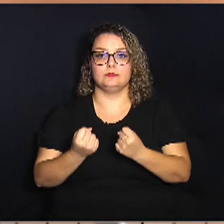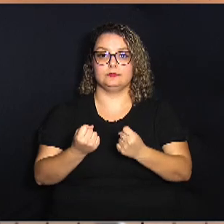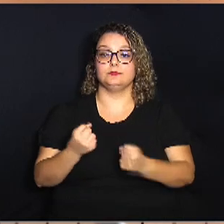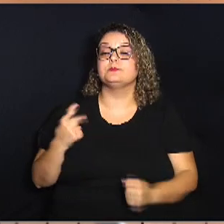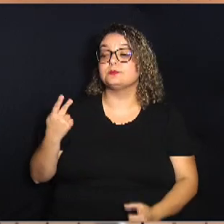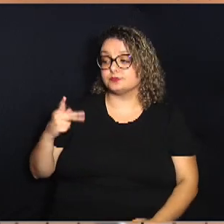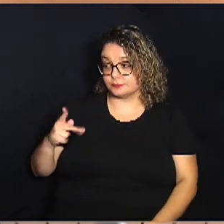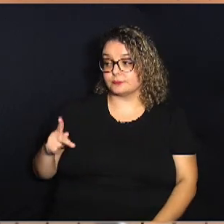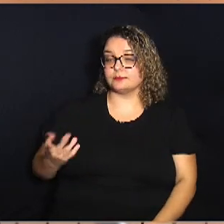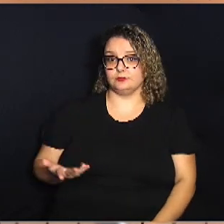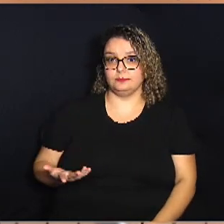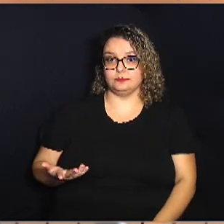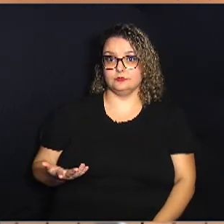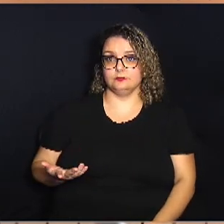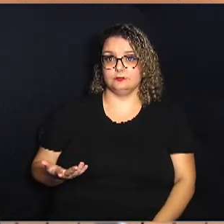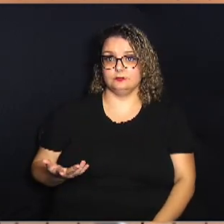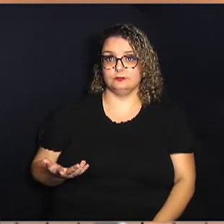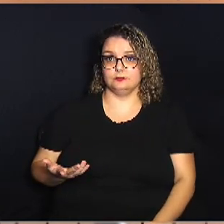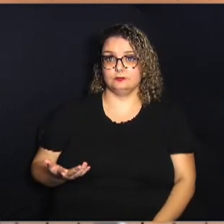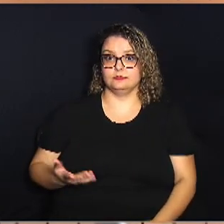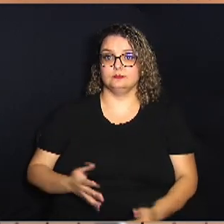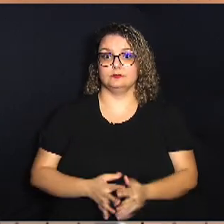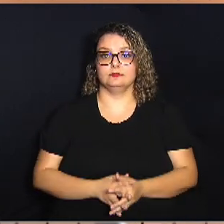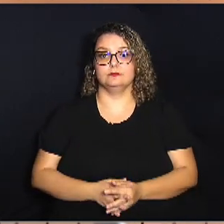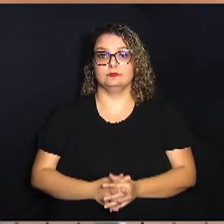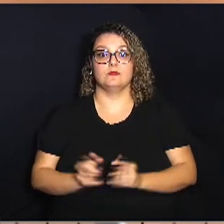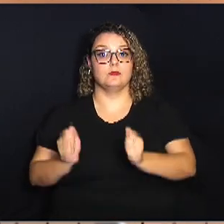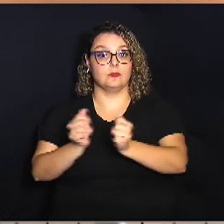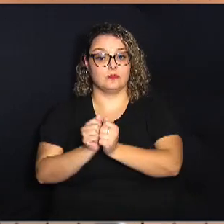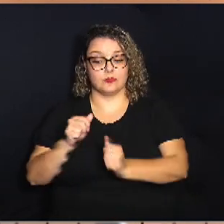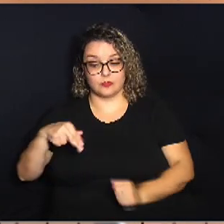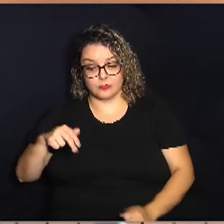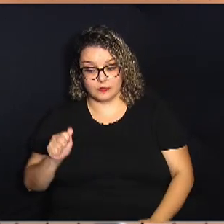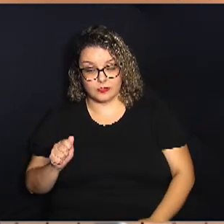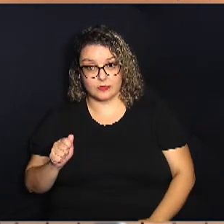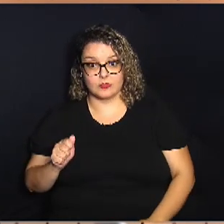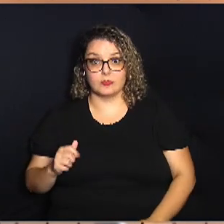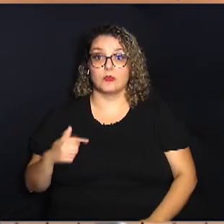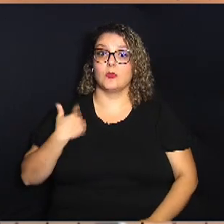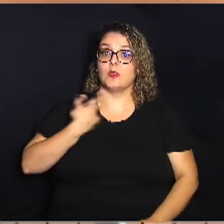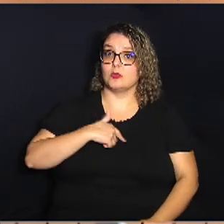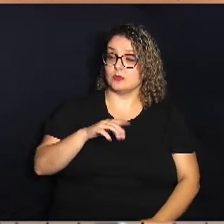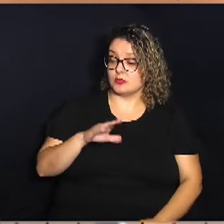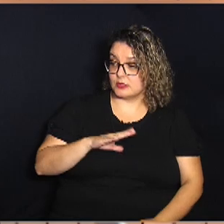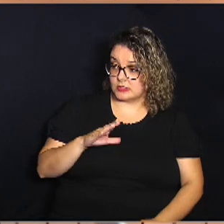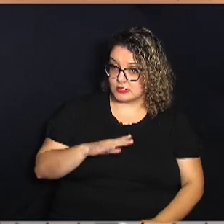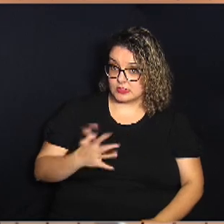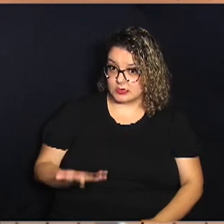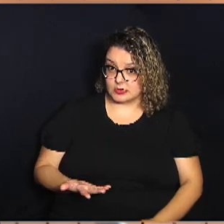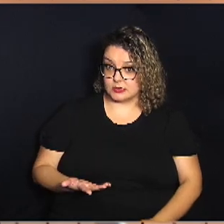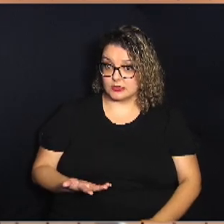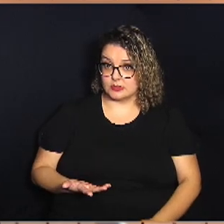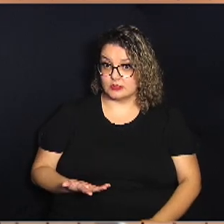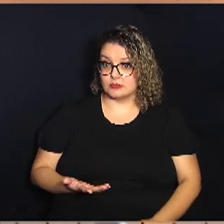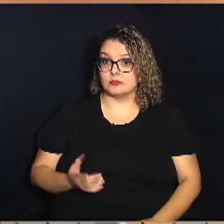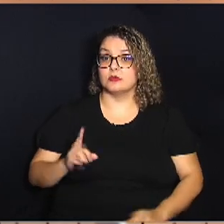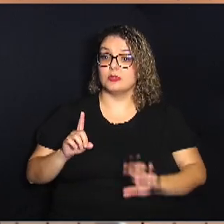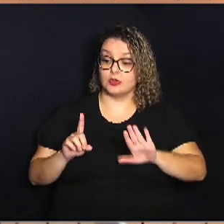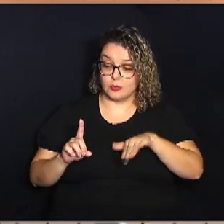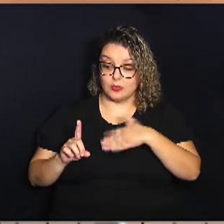para com o Ana para com a nossa cidade honrando